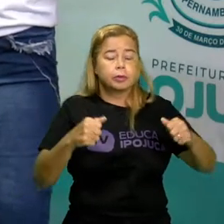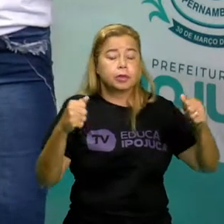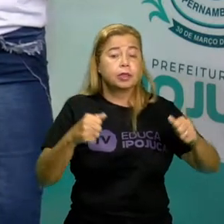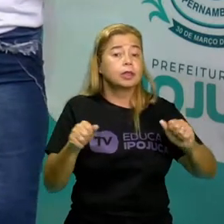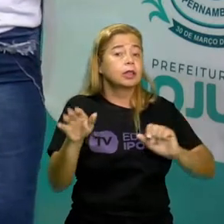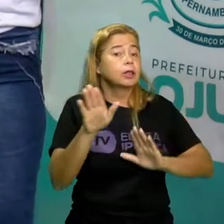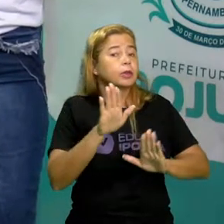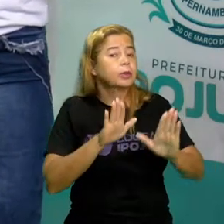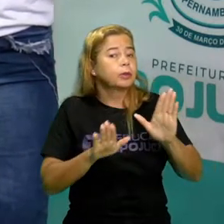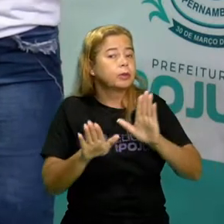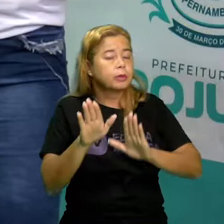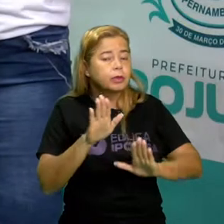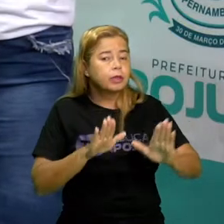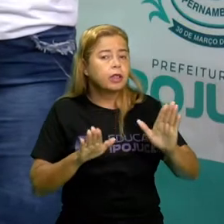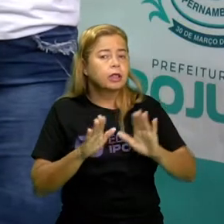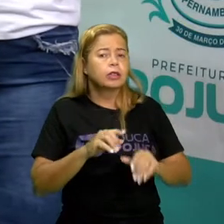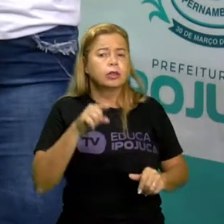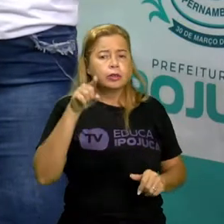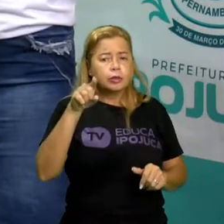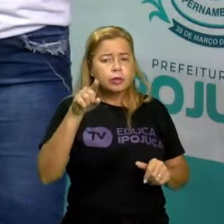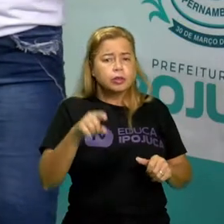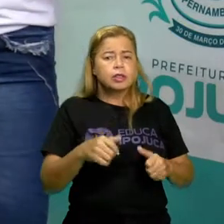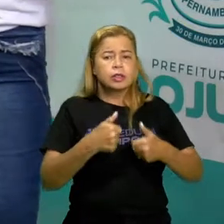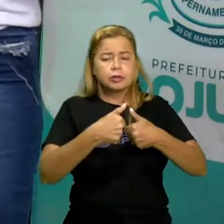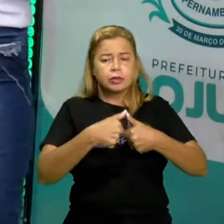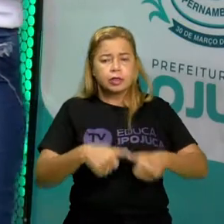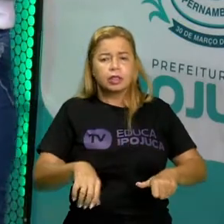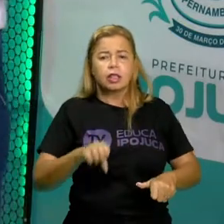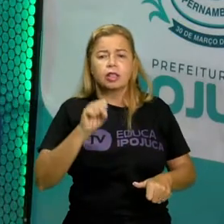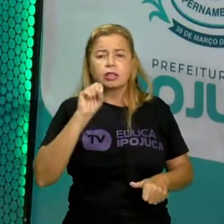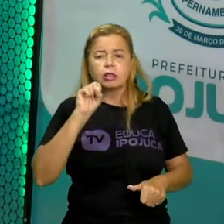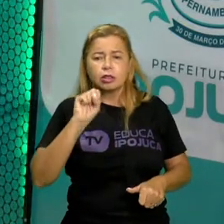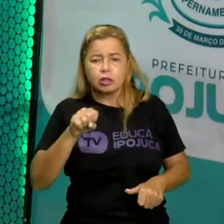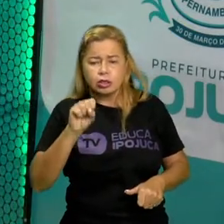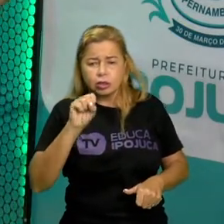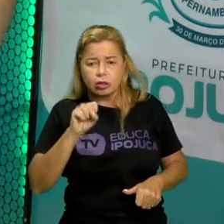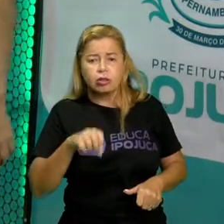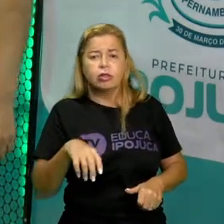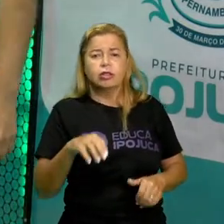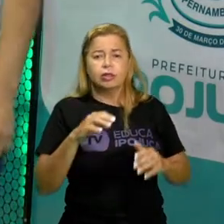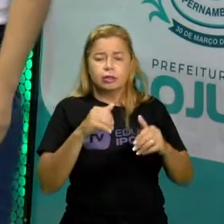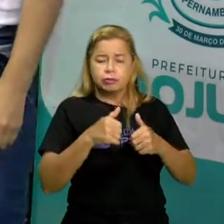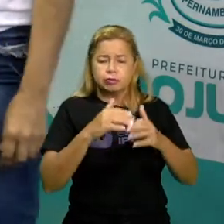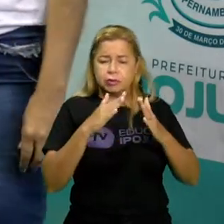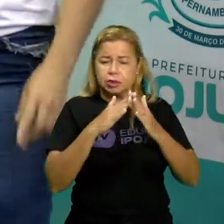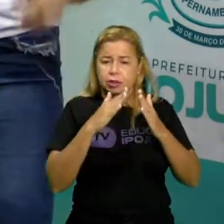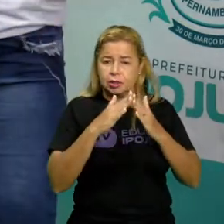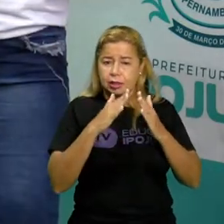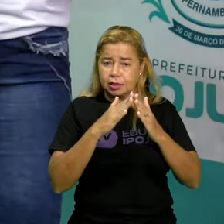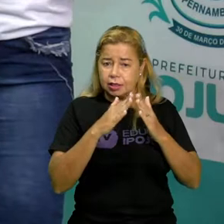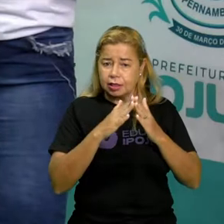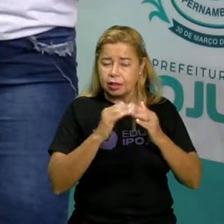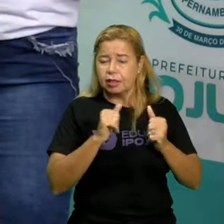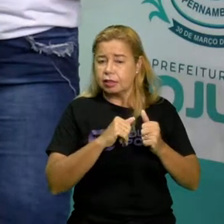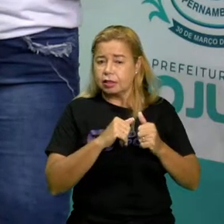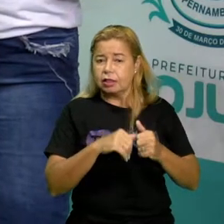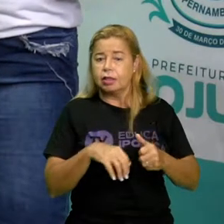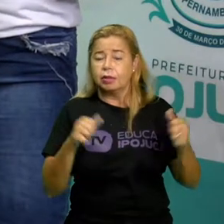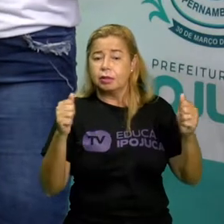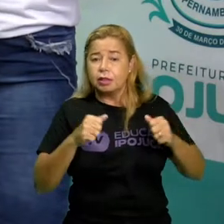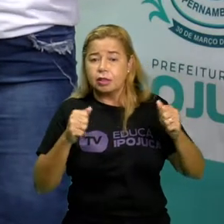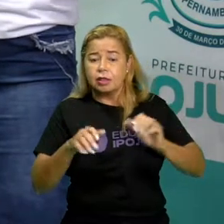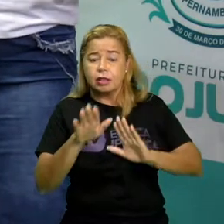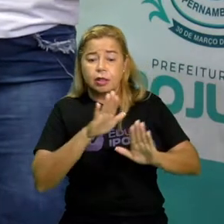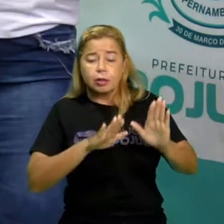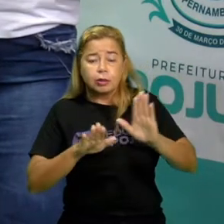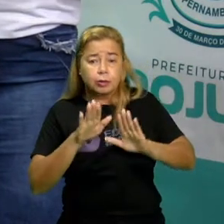Quando os pais de vocês não estiverem em casa para não se machucar, certo? Bom, mas o tema da nossa aula